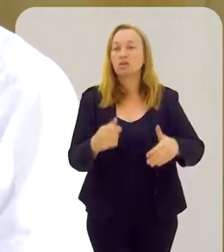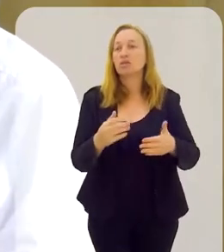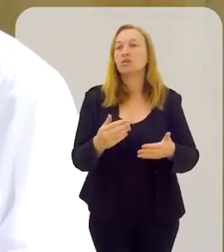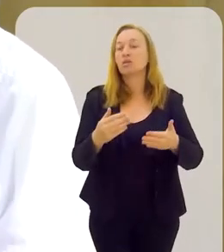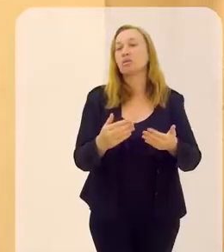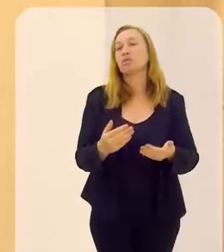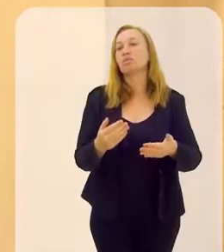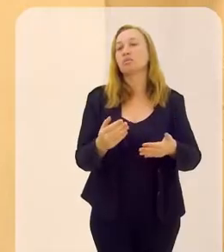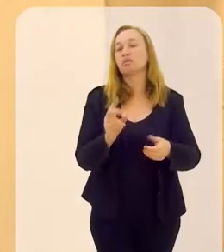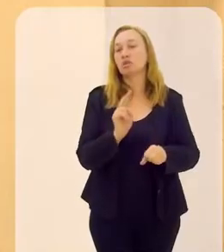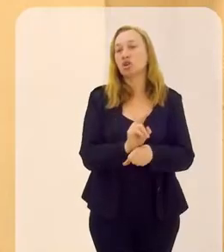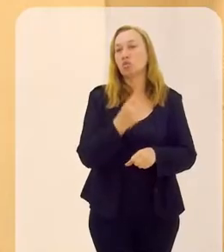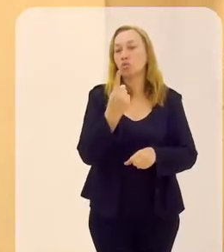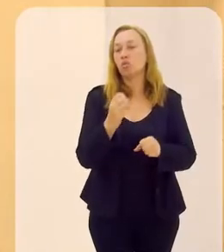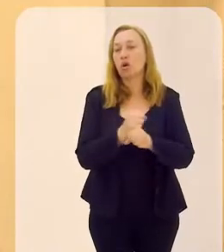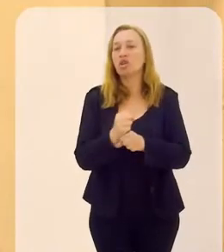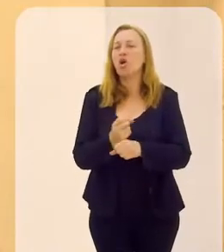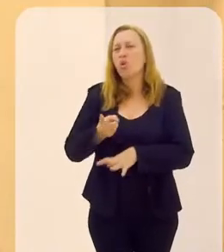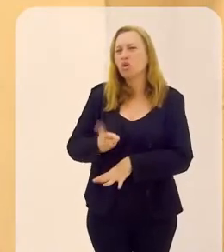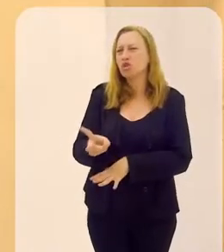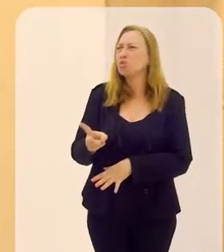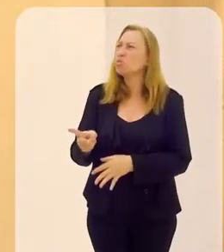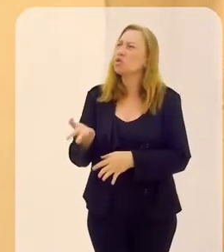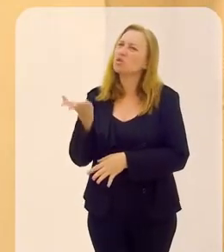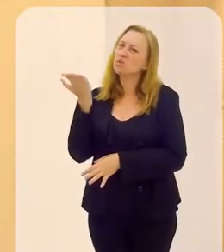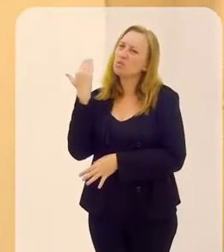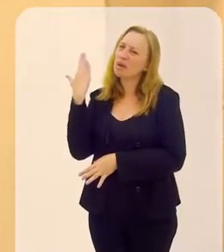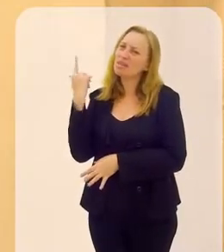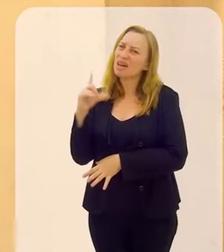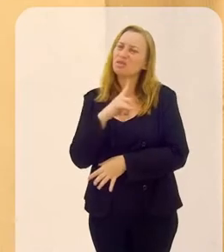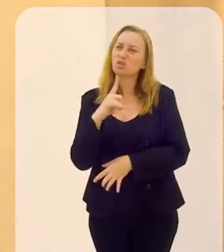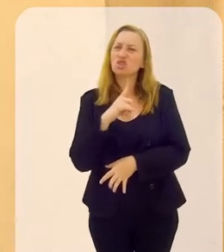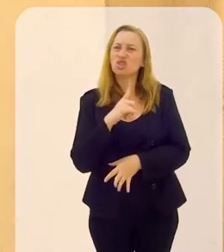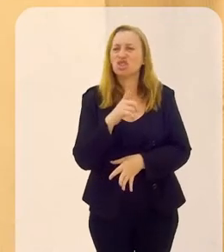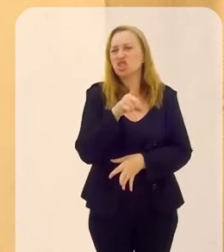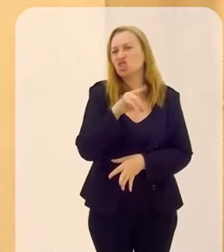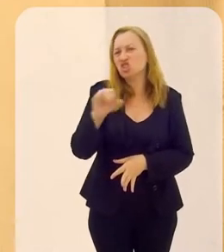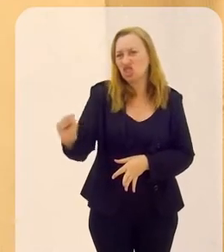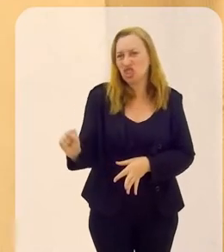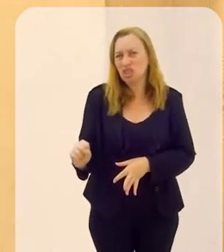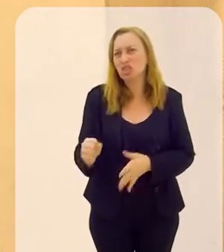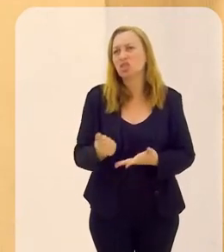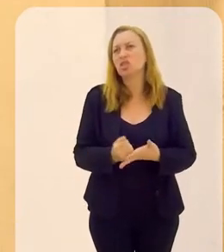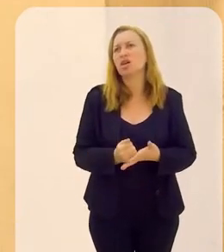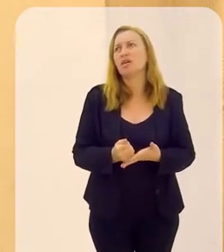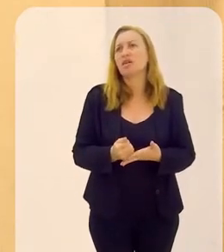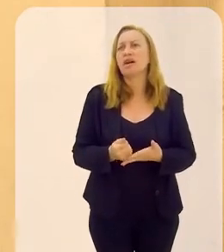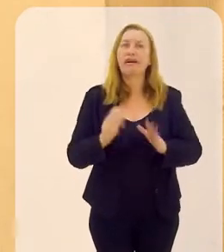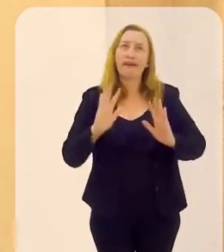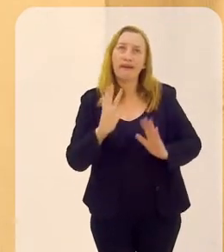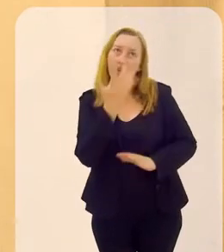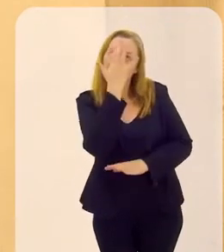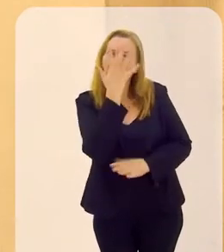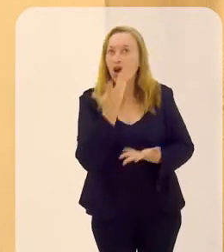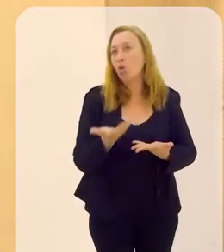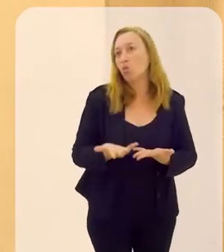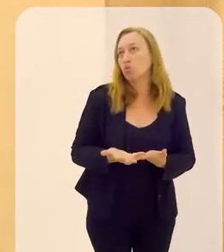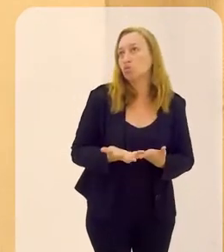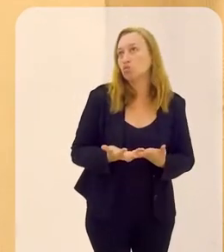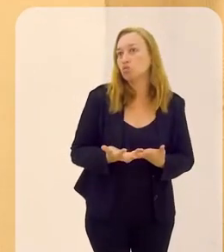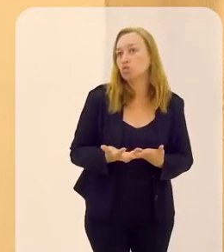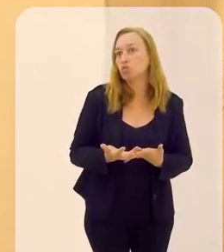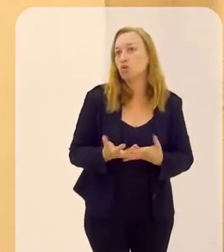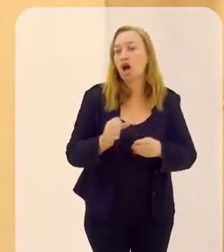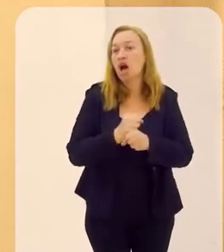de um ano. Continua, porque antigamente existiam datas, feito carnaval,